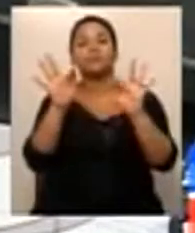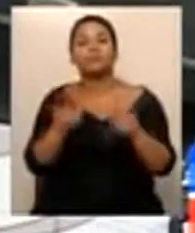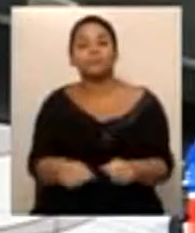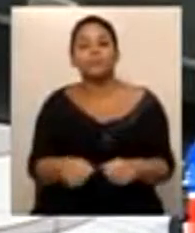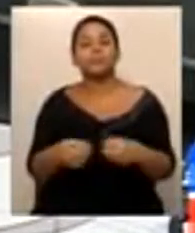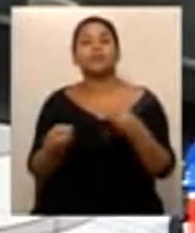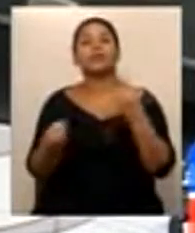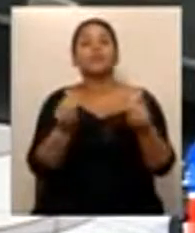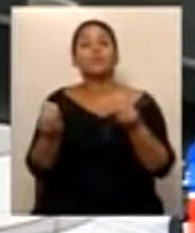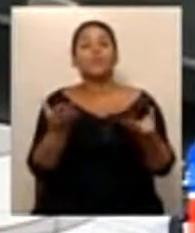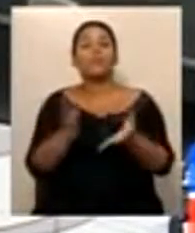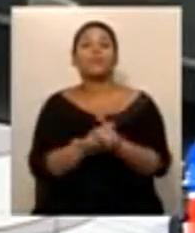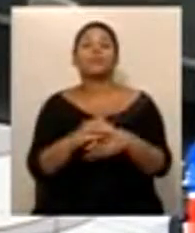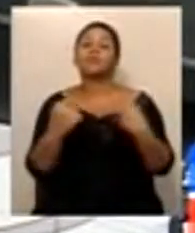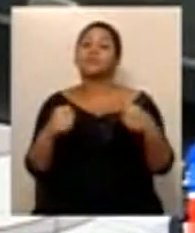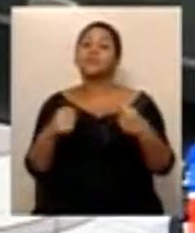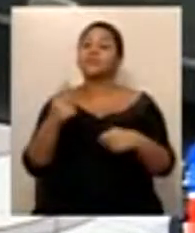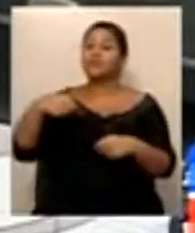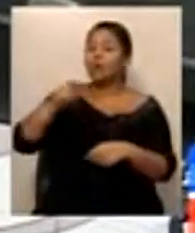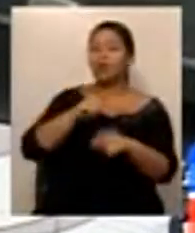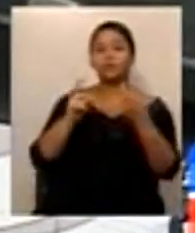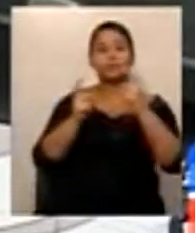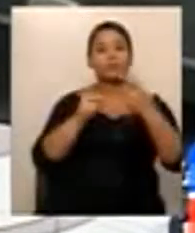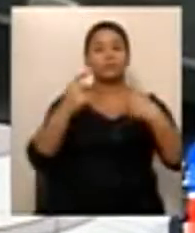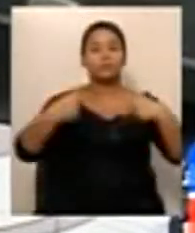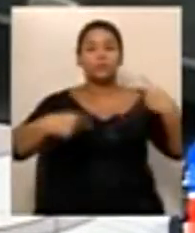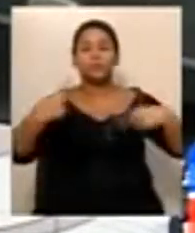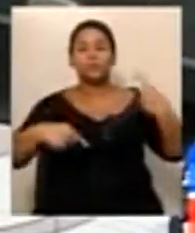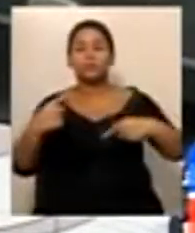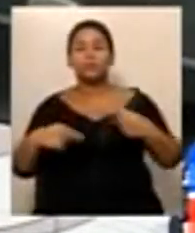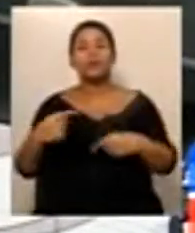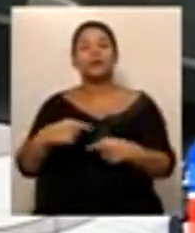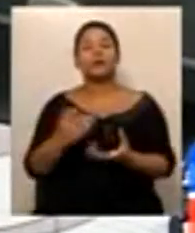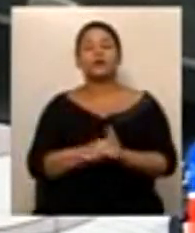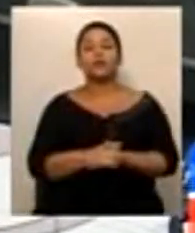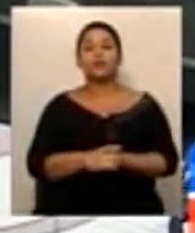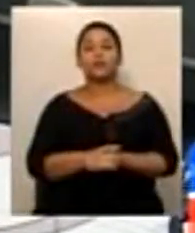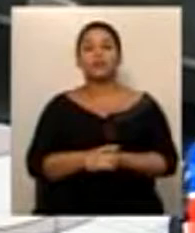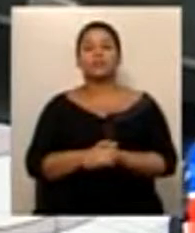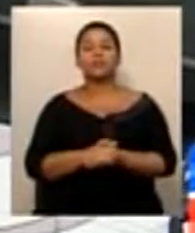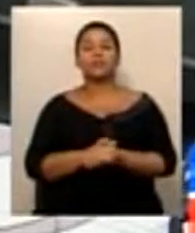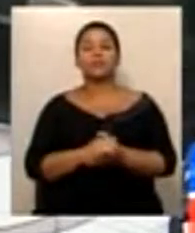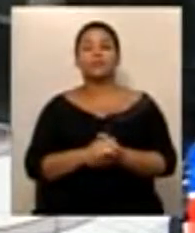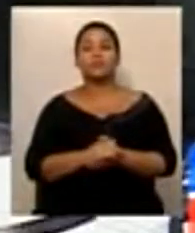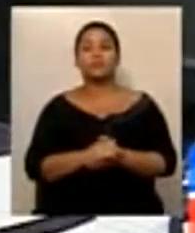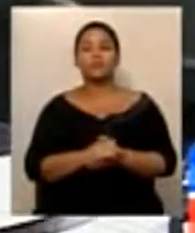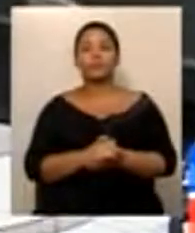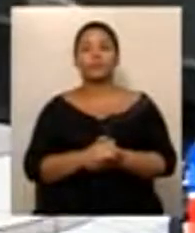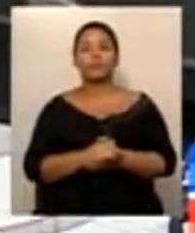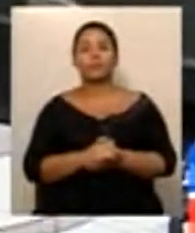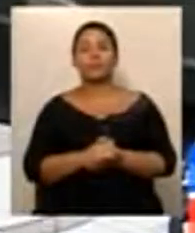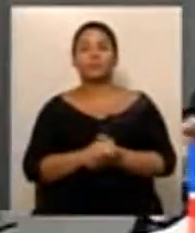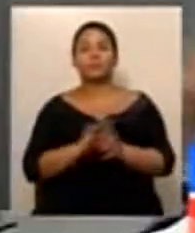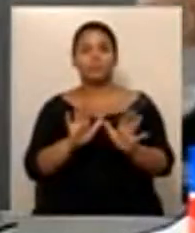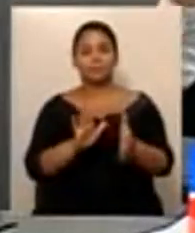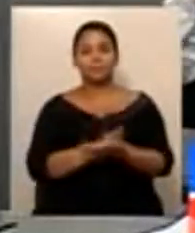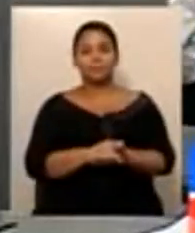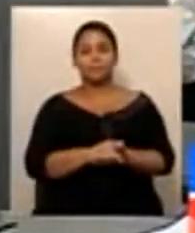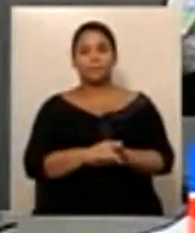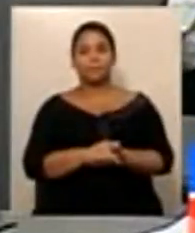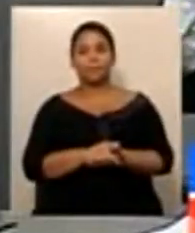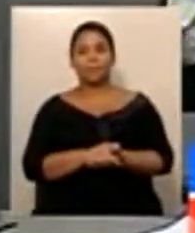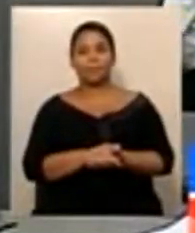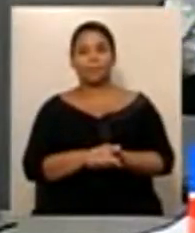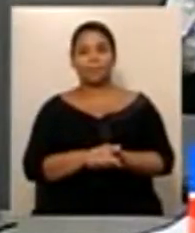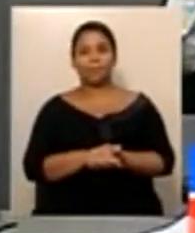que pudéssemos decidir, uma vez que o projeto... Acolho o requerimento verbal de V. Exª, e já